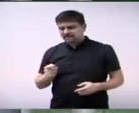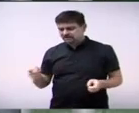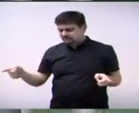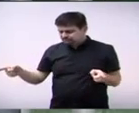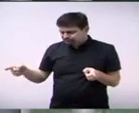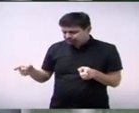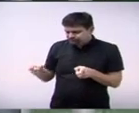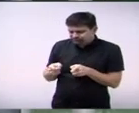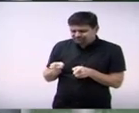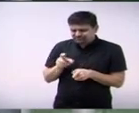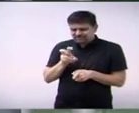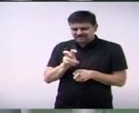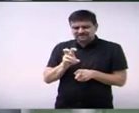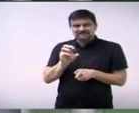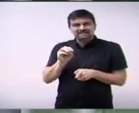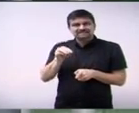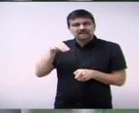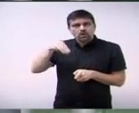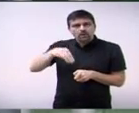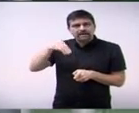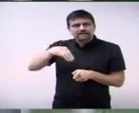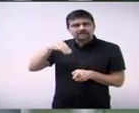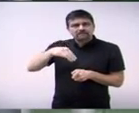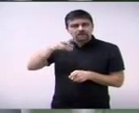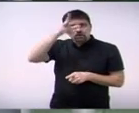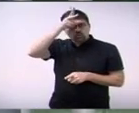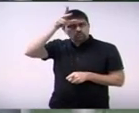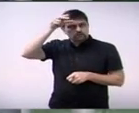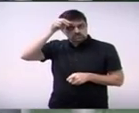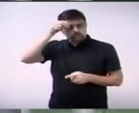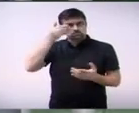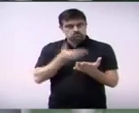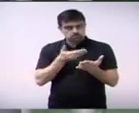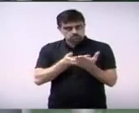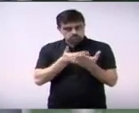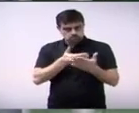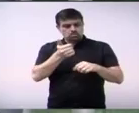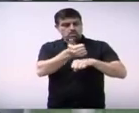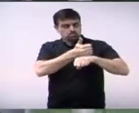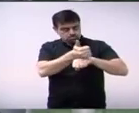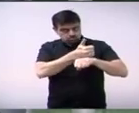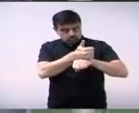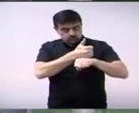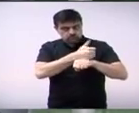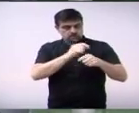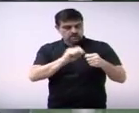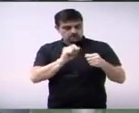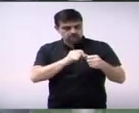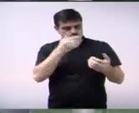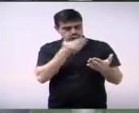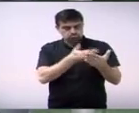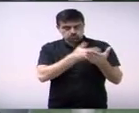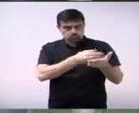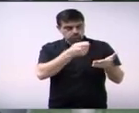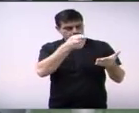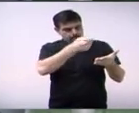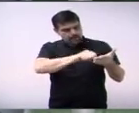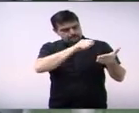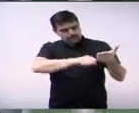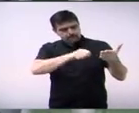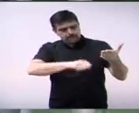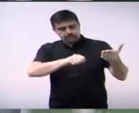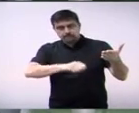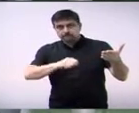que o executivo tenha feito esse estudo e está bem embasado e merece fé, esse mesmo governo